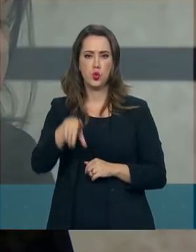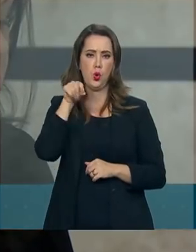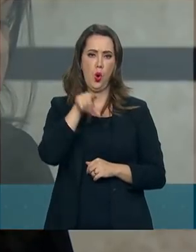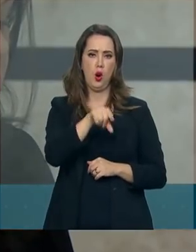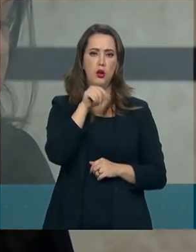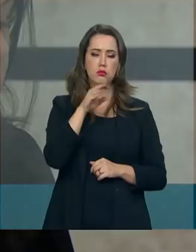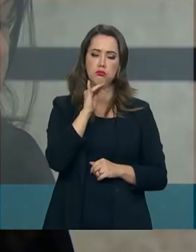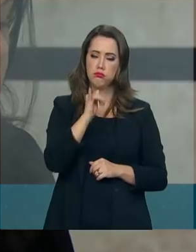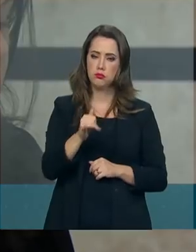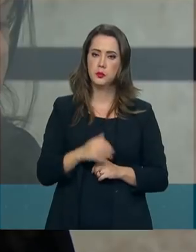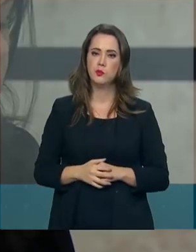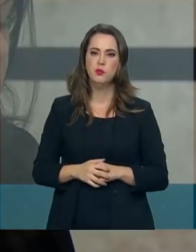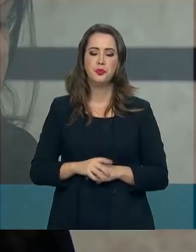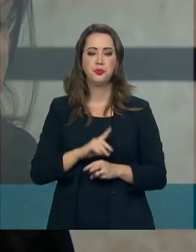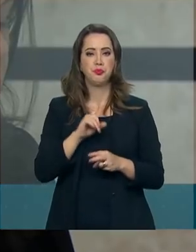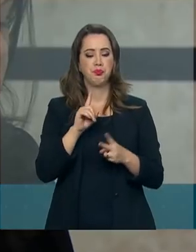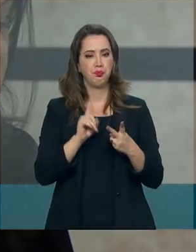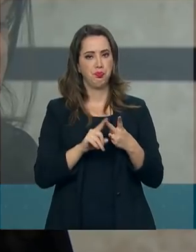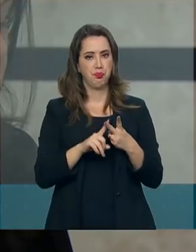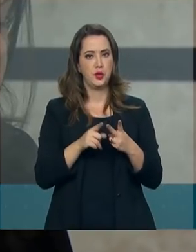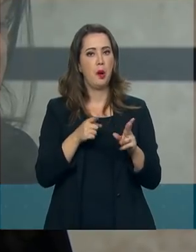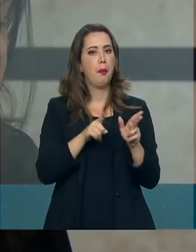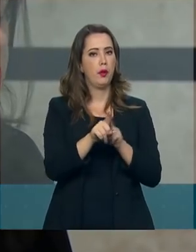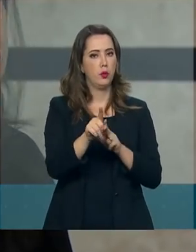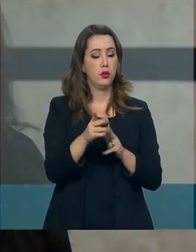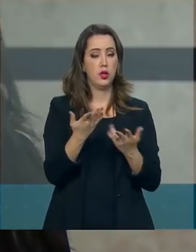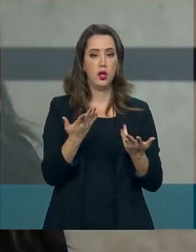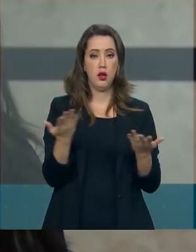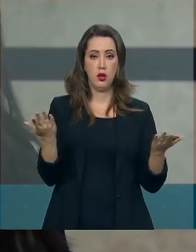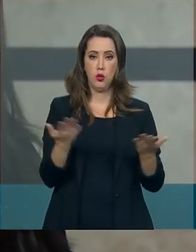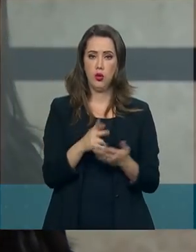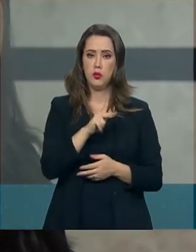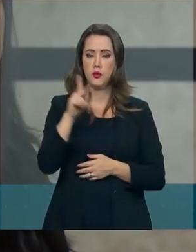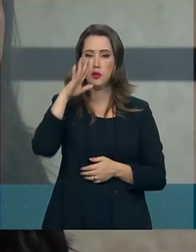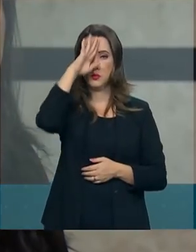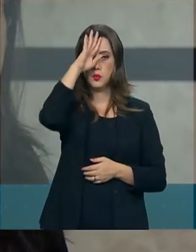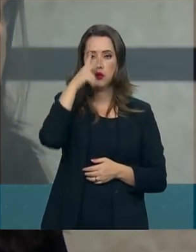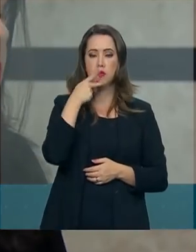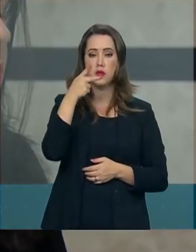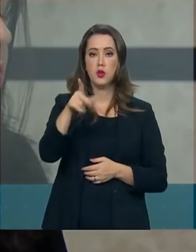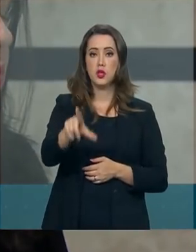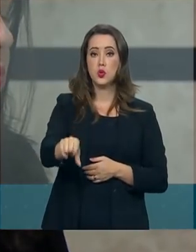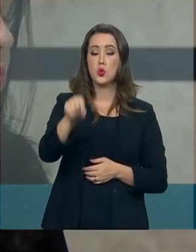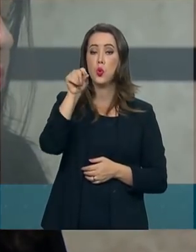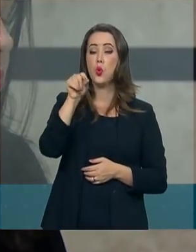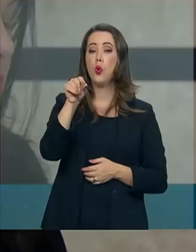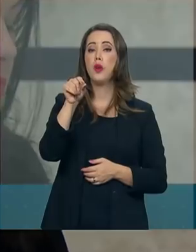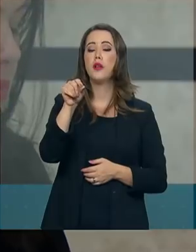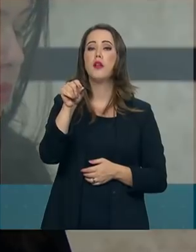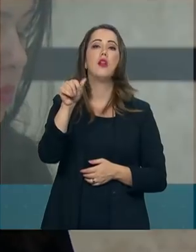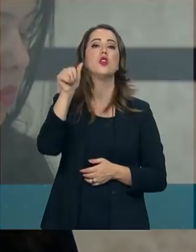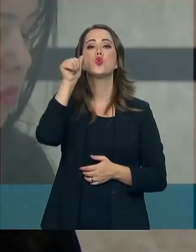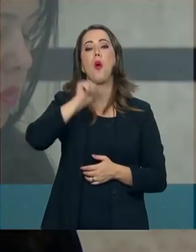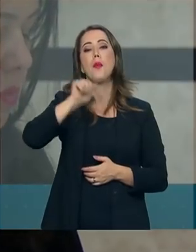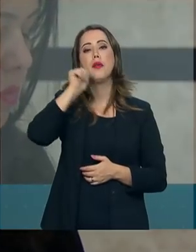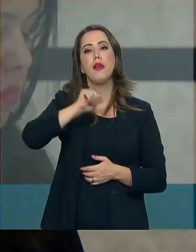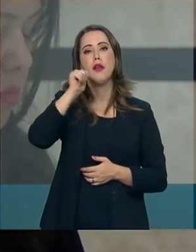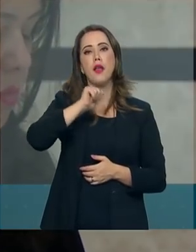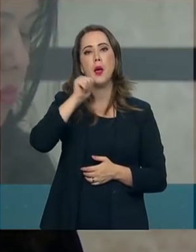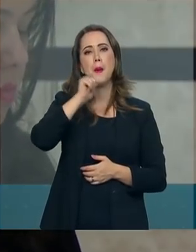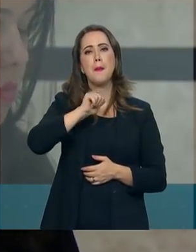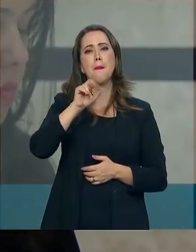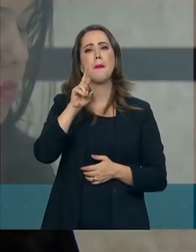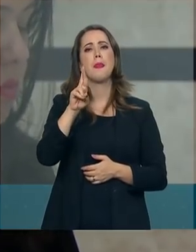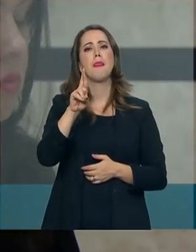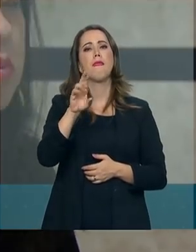Sobre outra questão, o presidente ontem falou da nomeação de uma mulher para ser reitora da UFRJ e